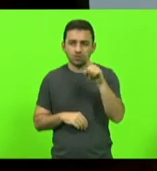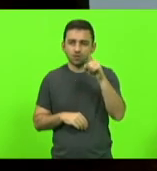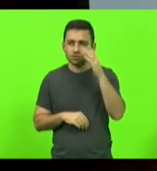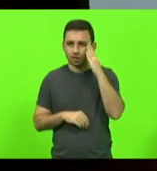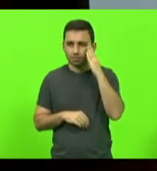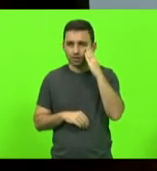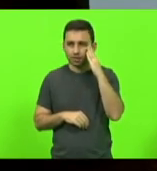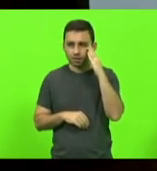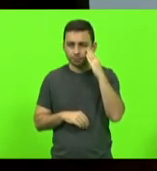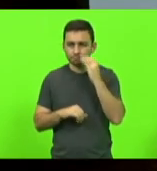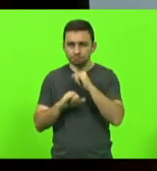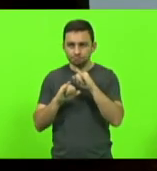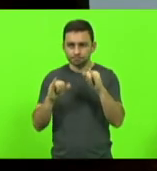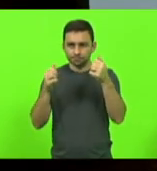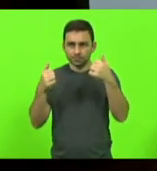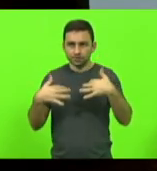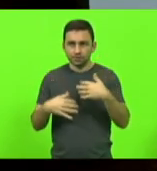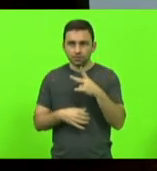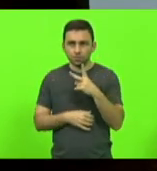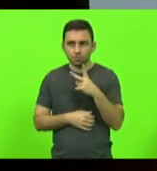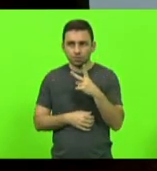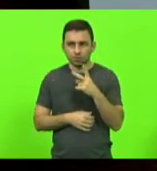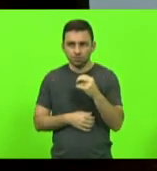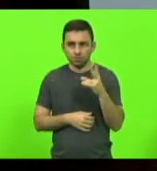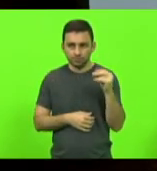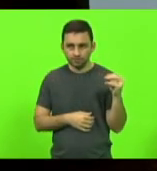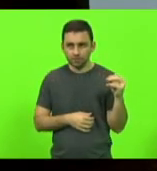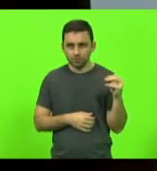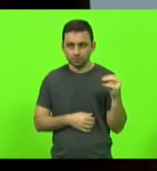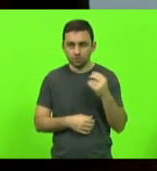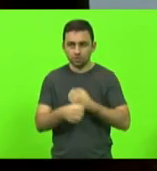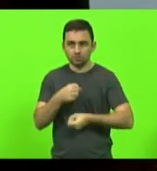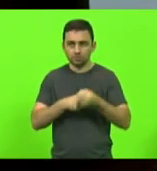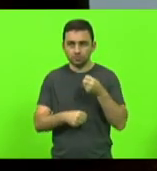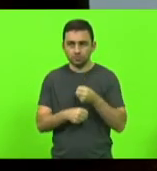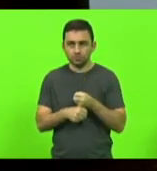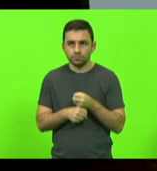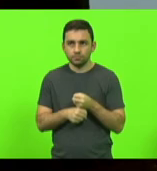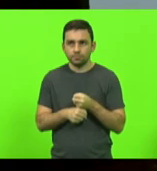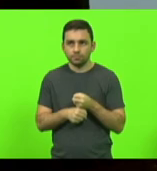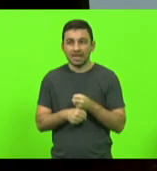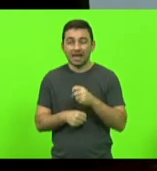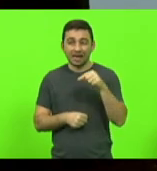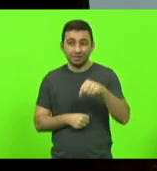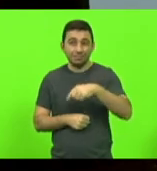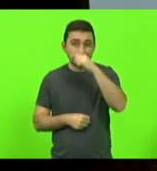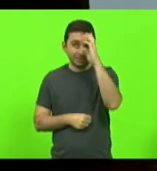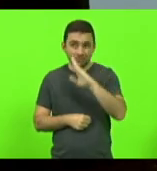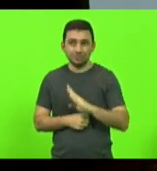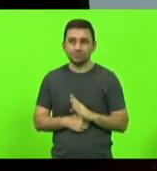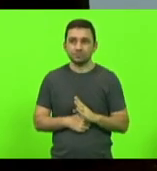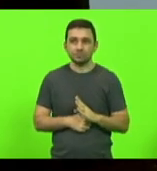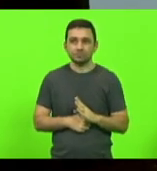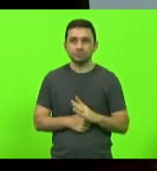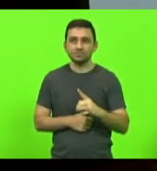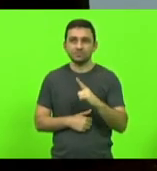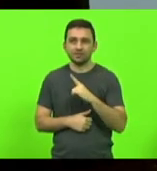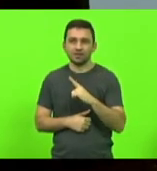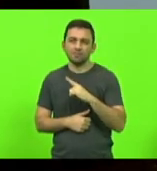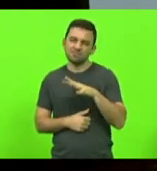em 2020 no Brasil tivemos